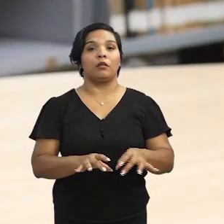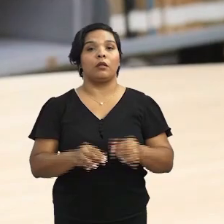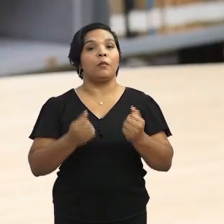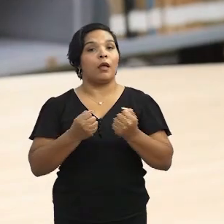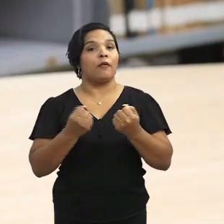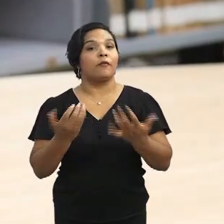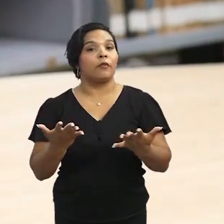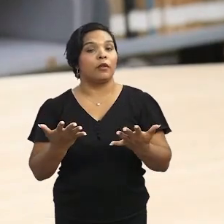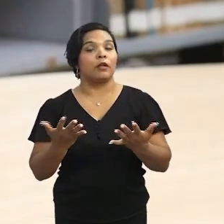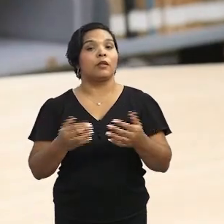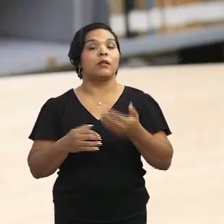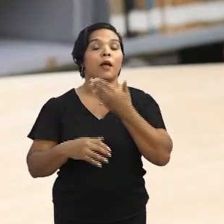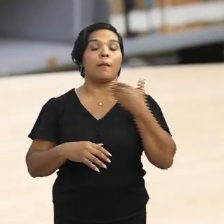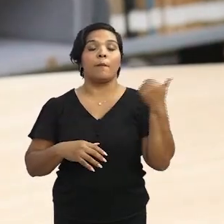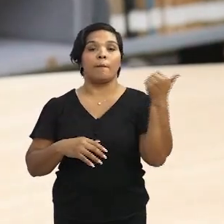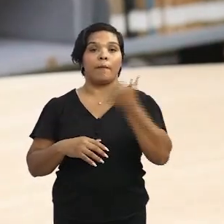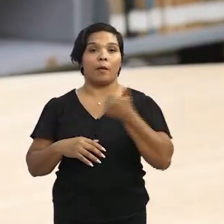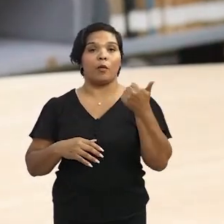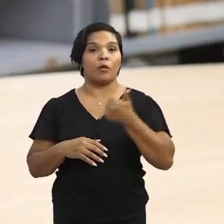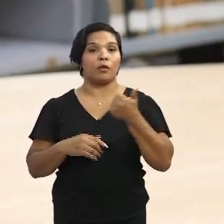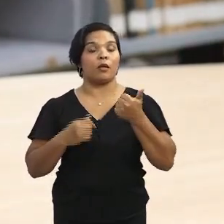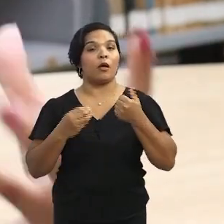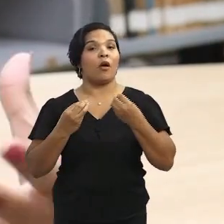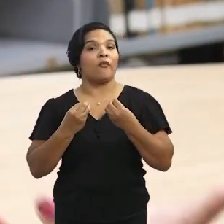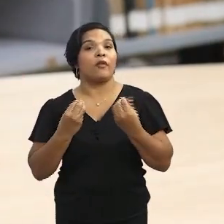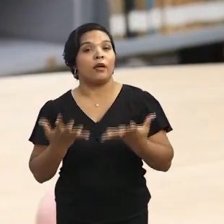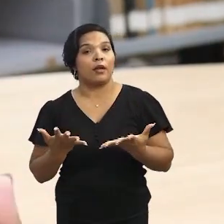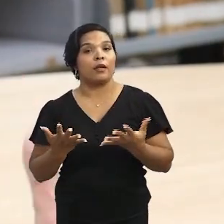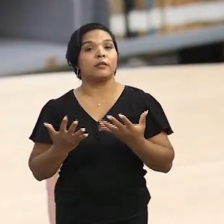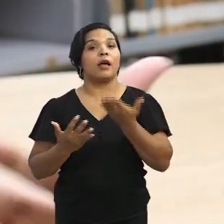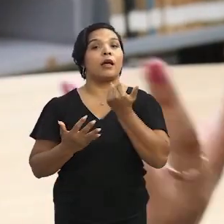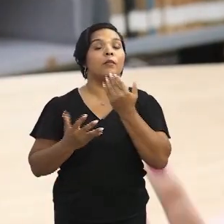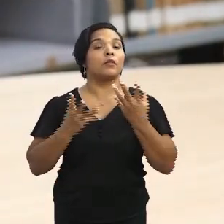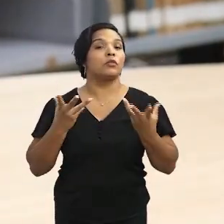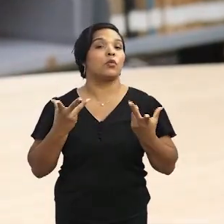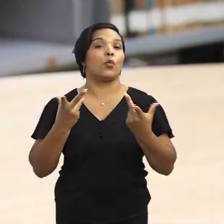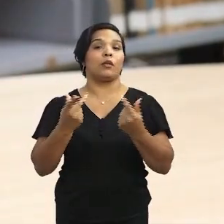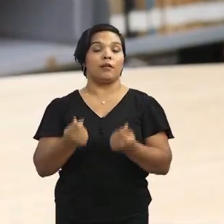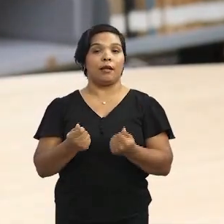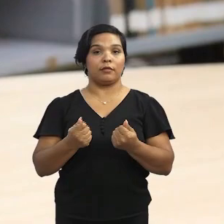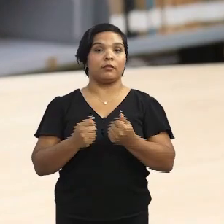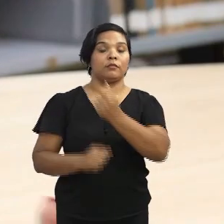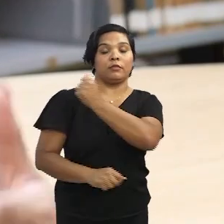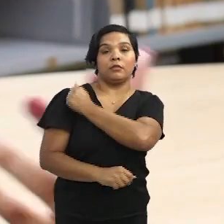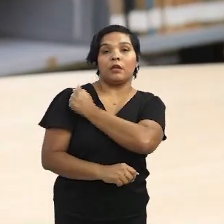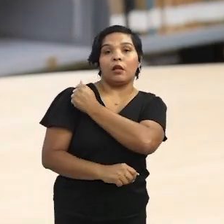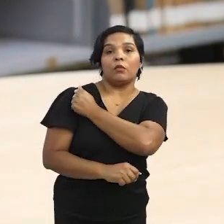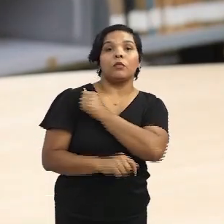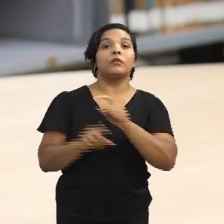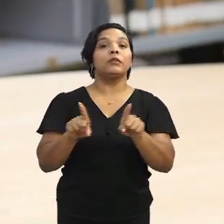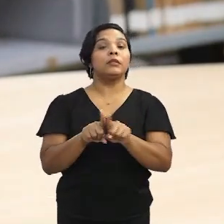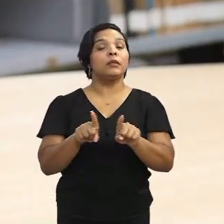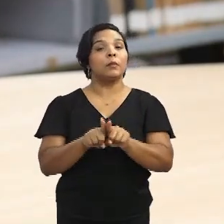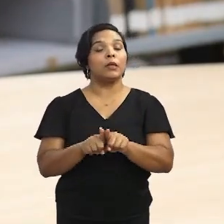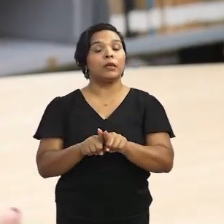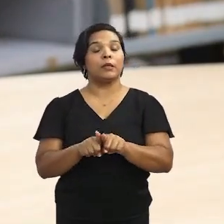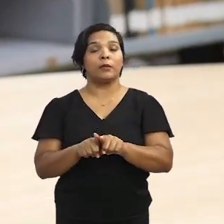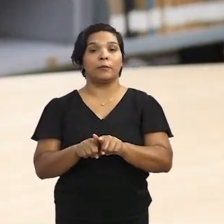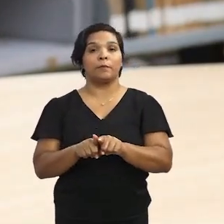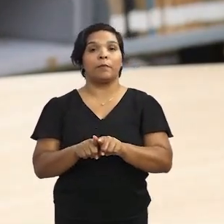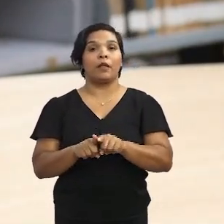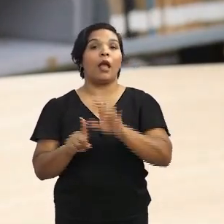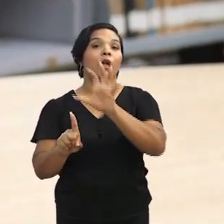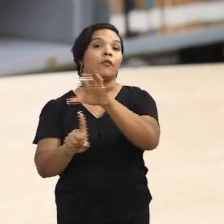favorece a questão da melhoria, oferece alimento de qualidade para esses alunos e,